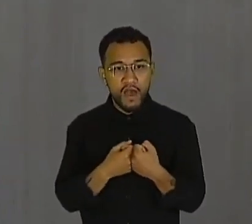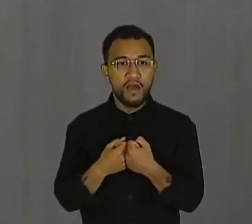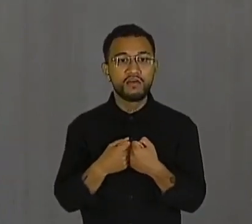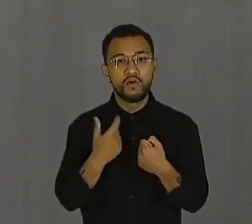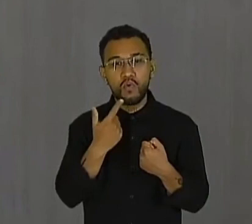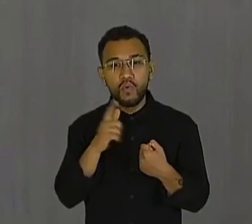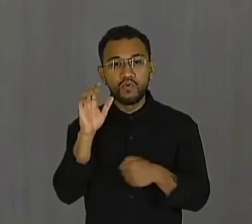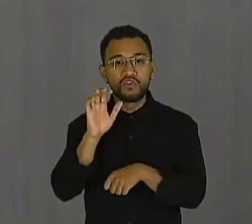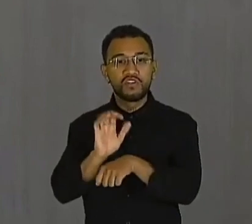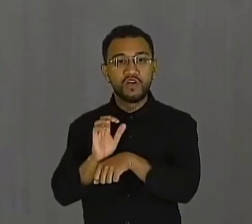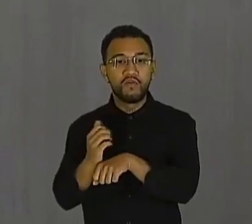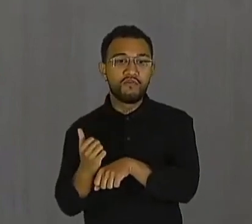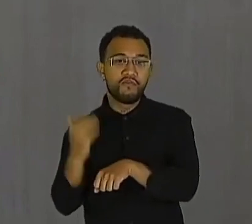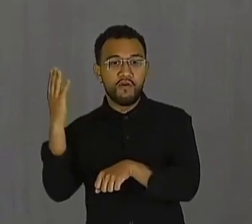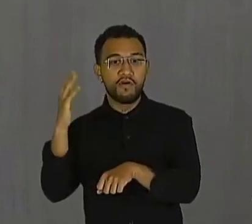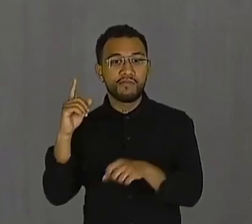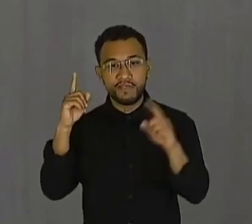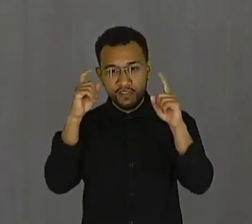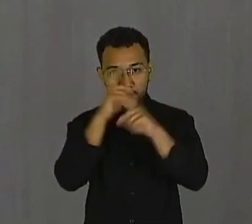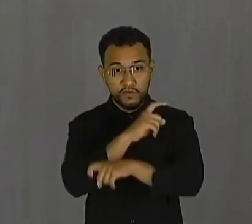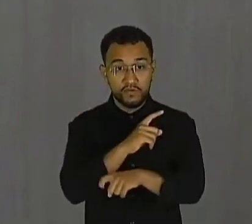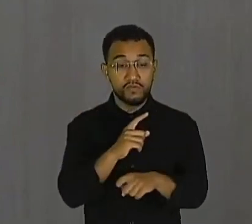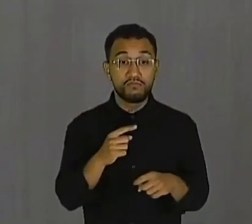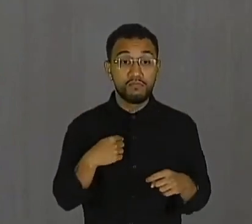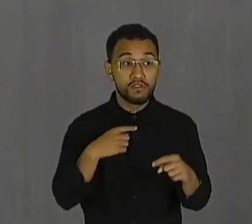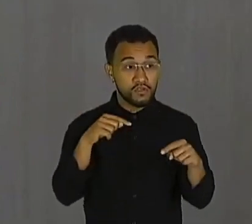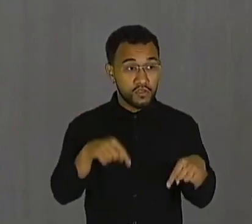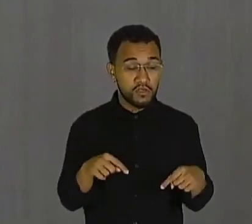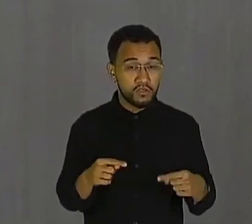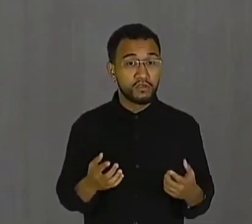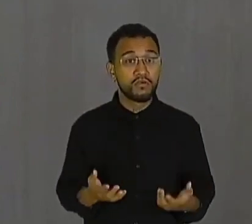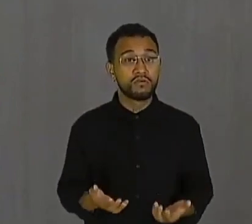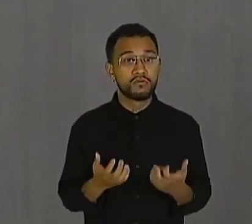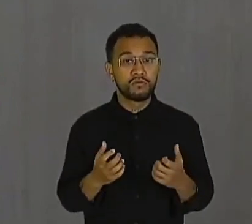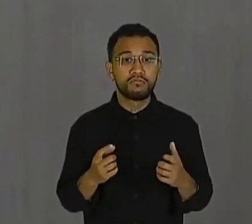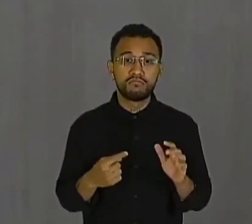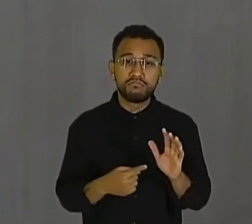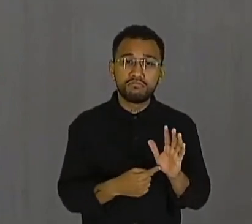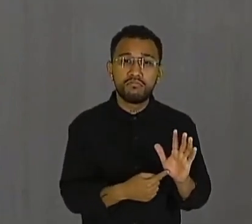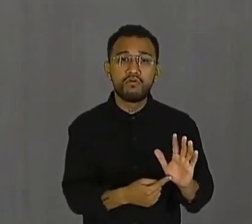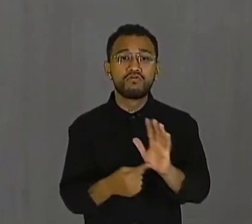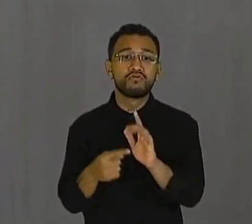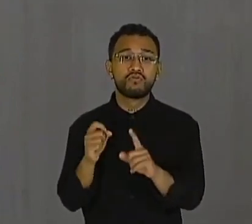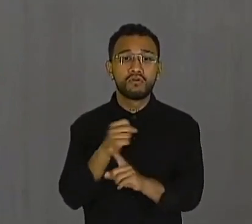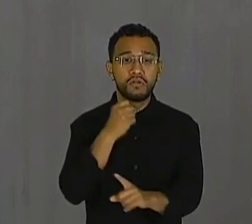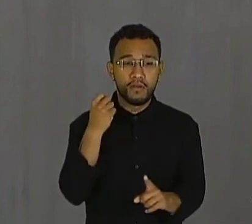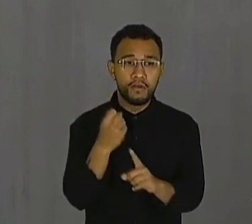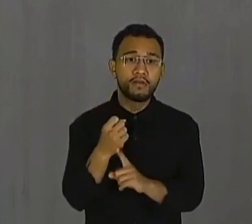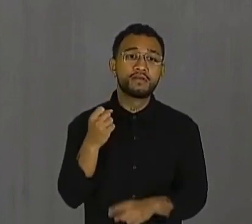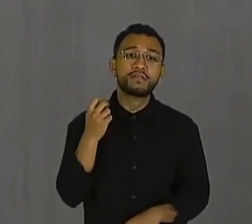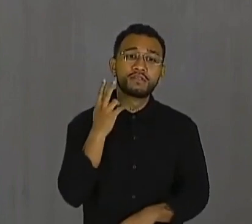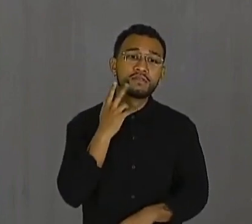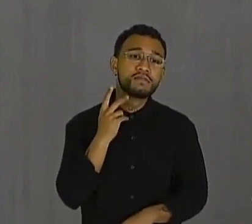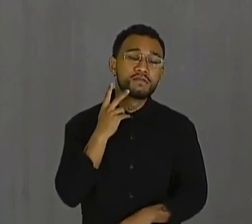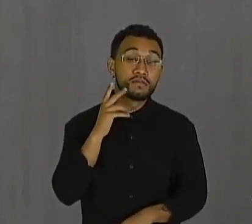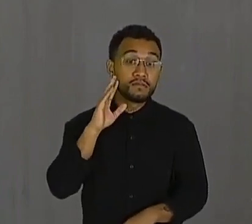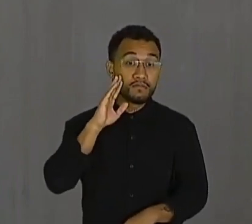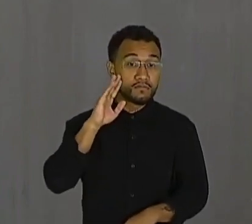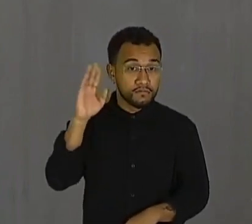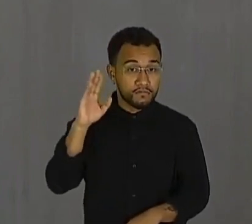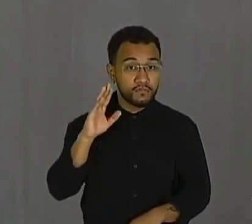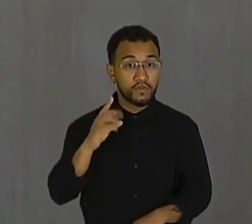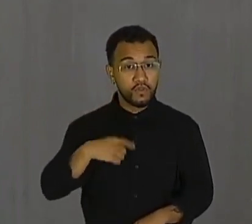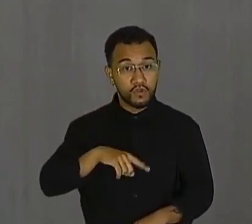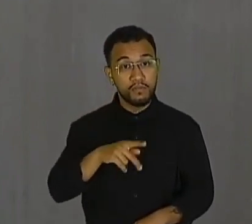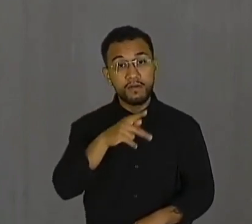E a nossa voz aqui nesta casa se levantou para mostrar à sociedade cearense, inclusive, o nosso